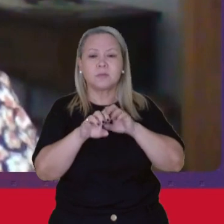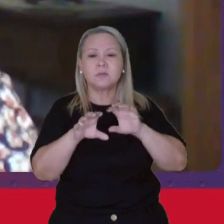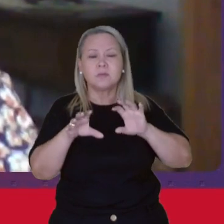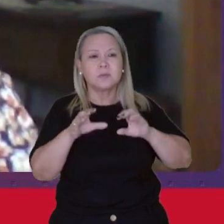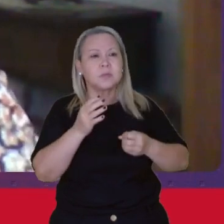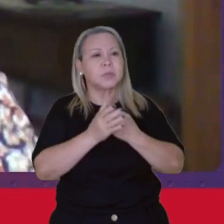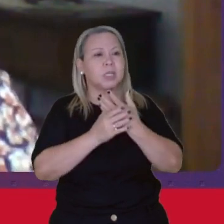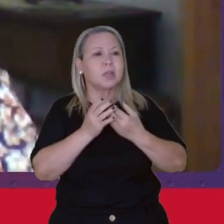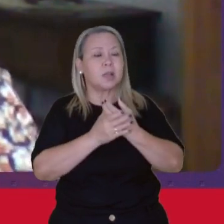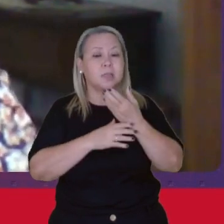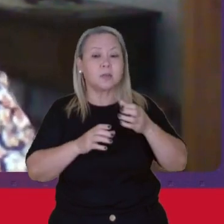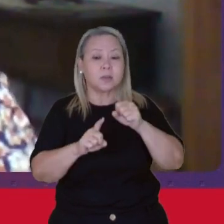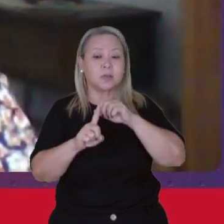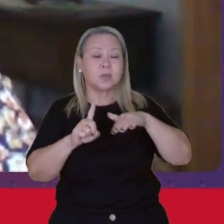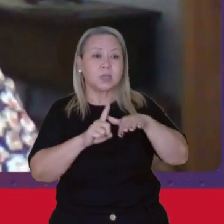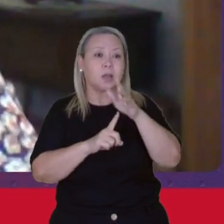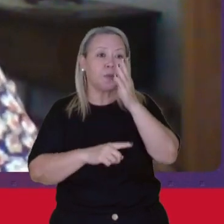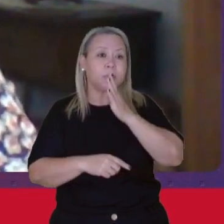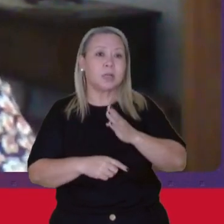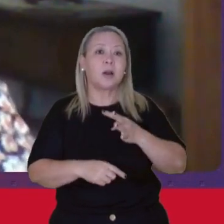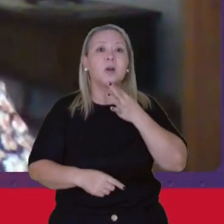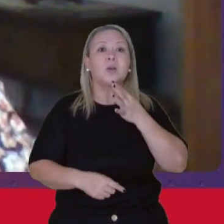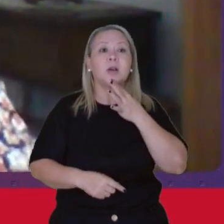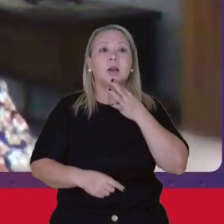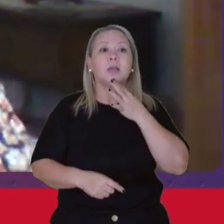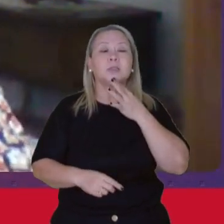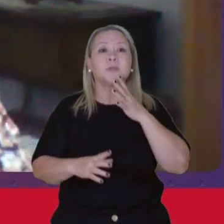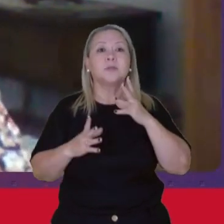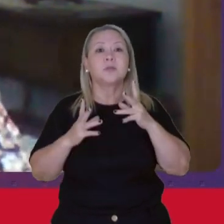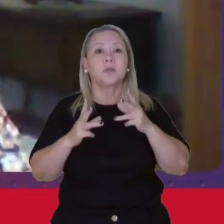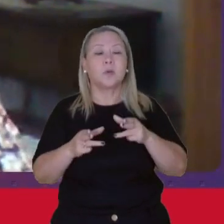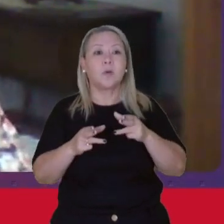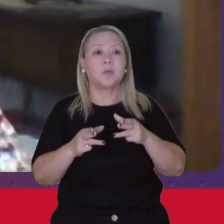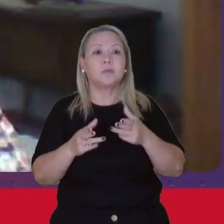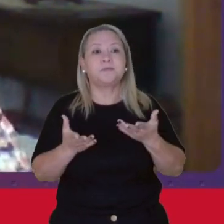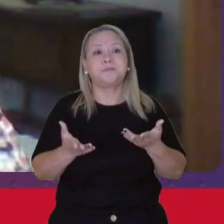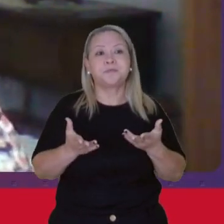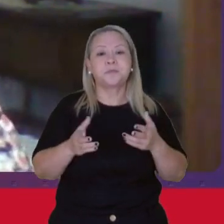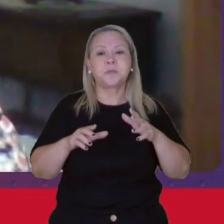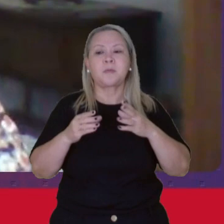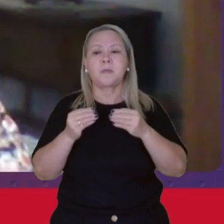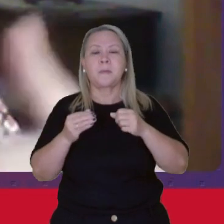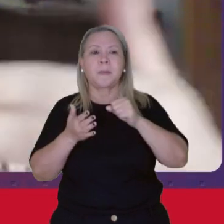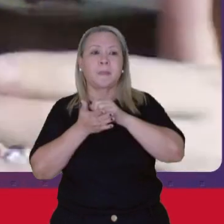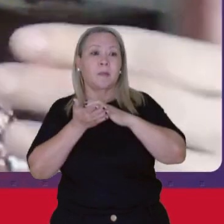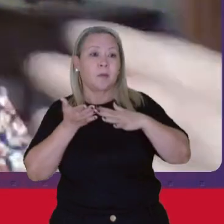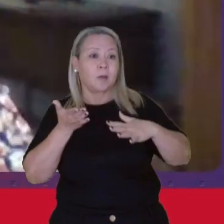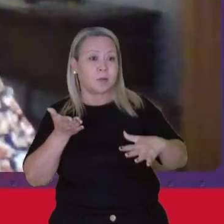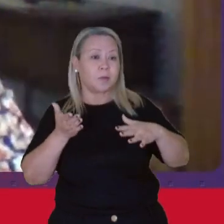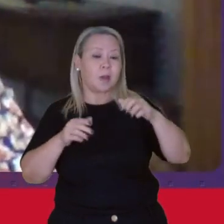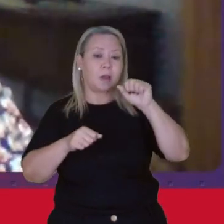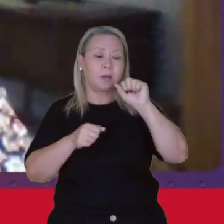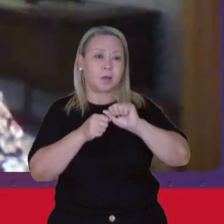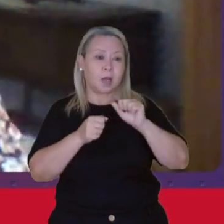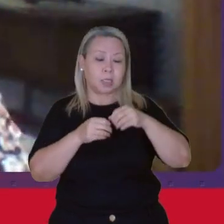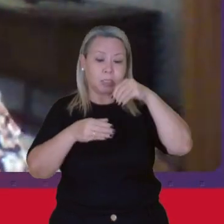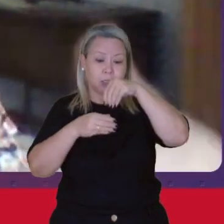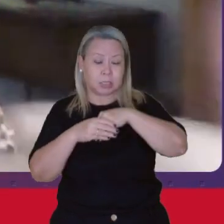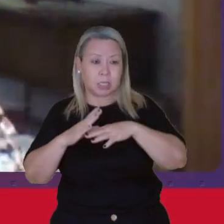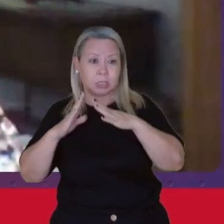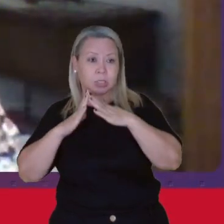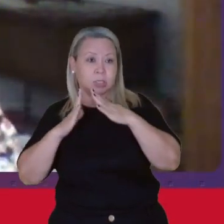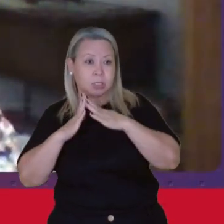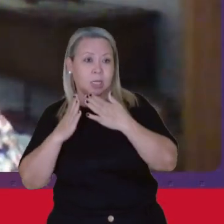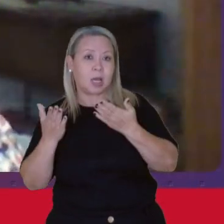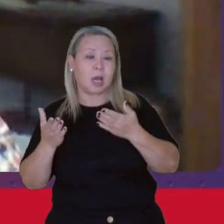Que é o que a gente conhece como a viração Muitas vezes é uma atividade que se realiza dentro de casa